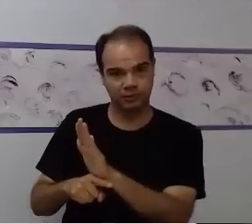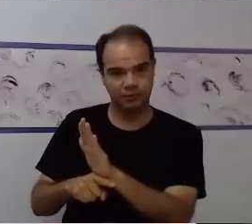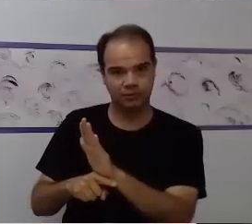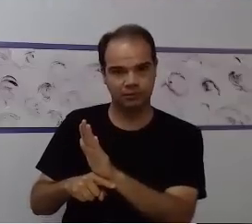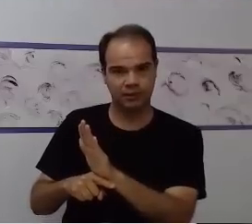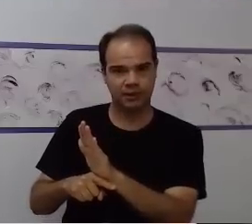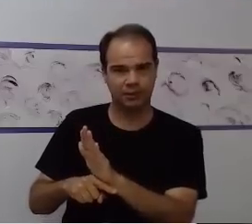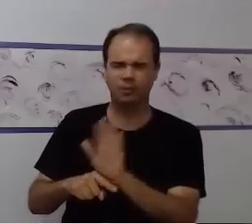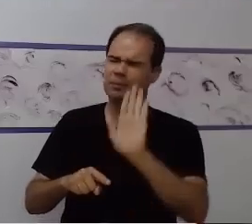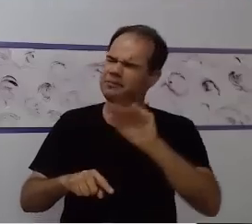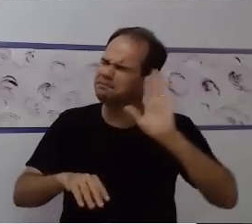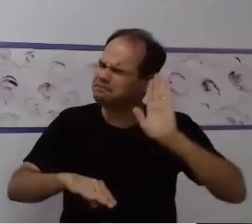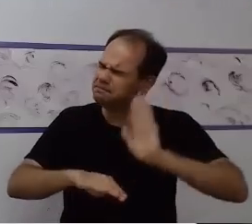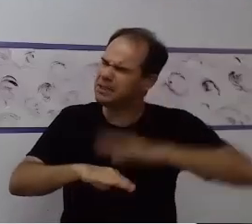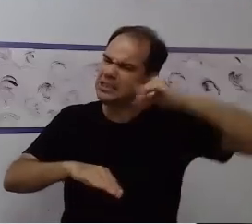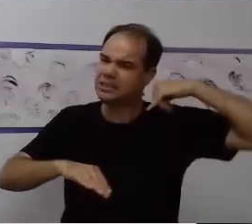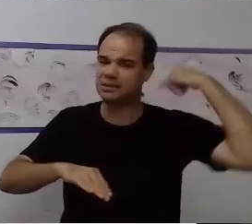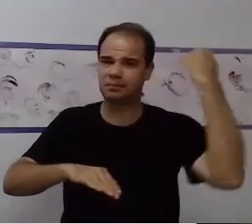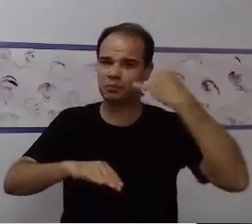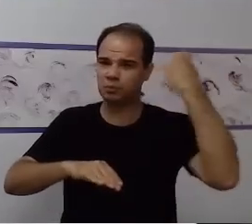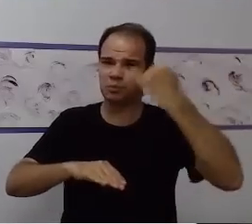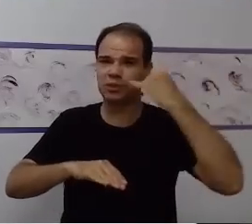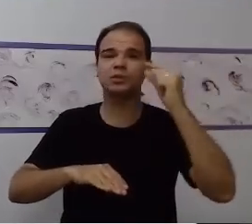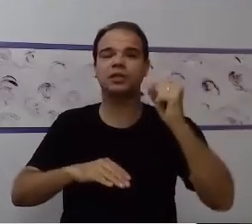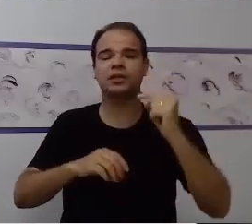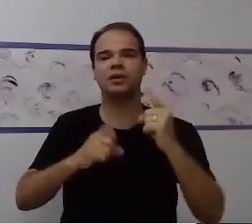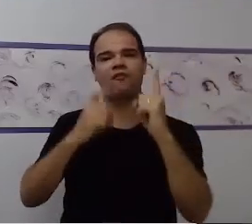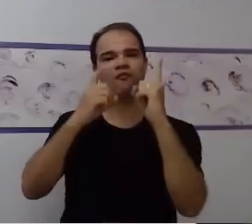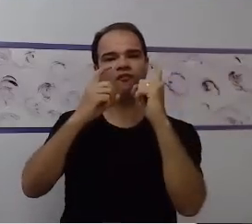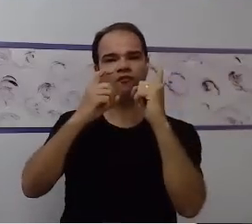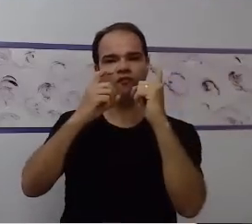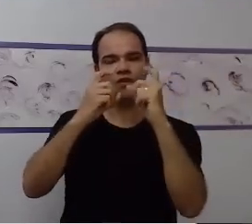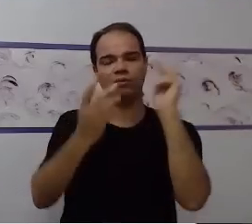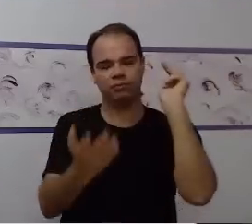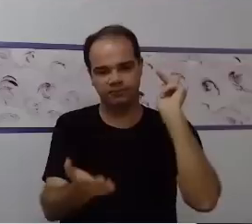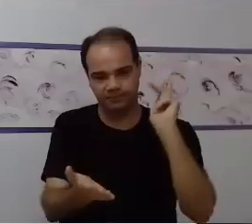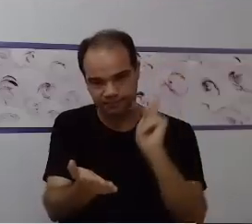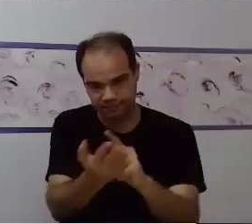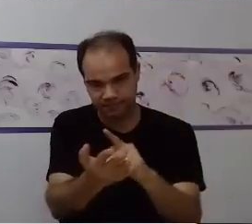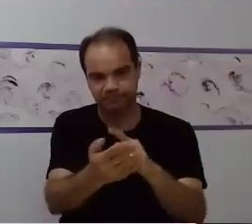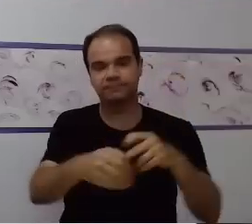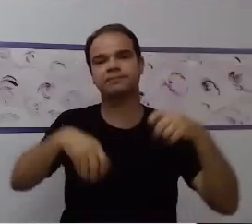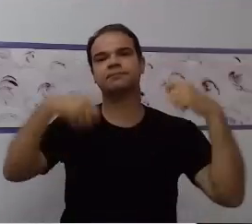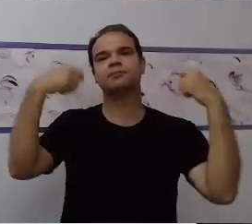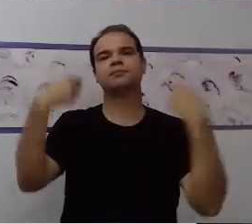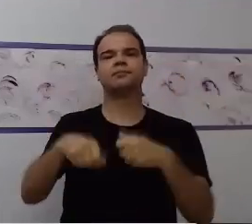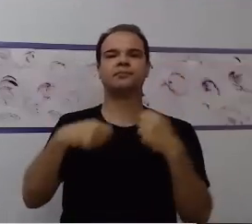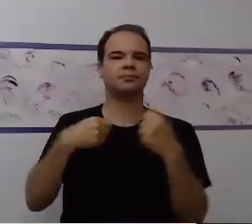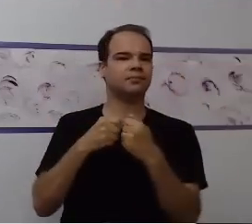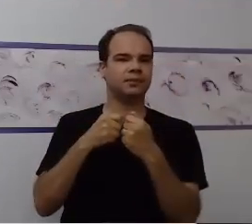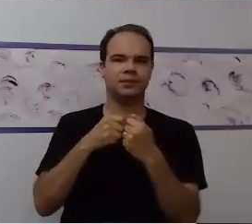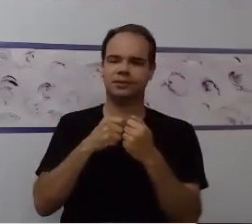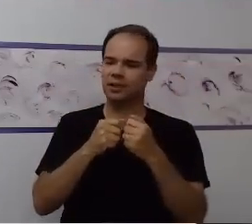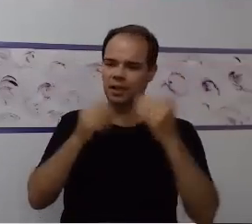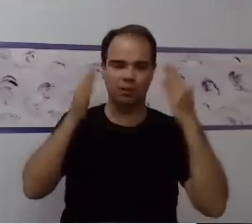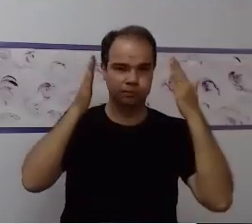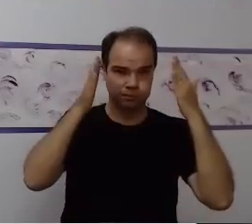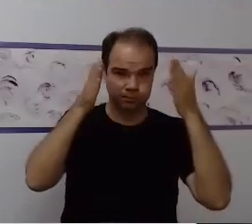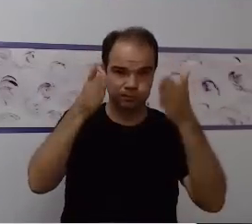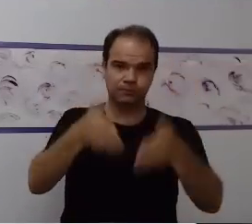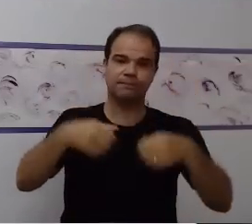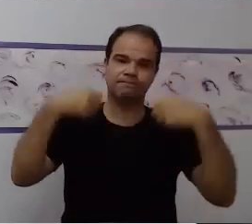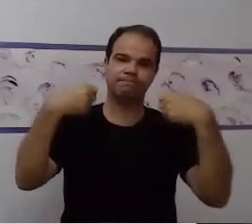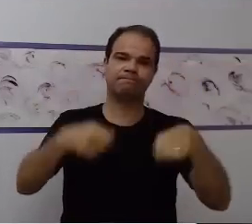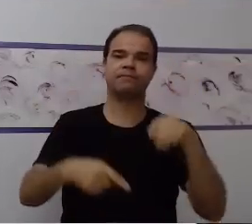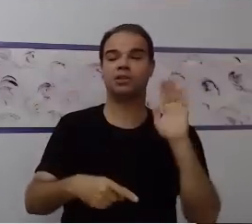a base visual, o input visual é extremamente favorável. É o canal de aprendizado dessa criança